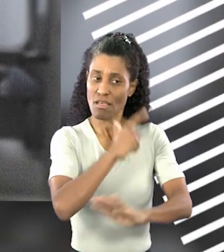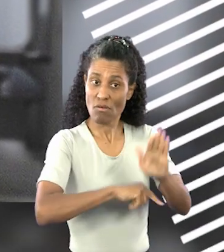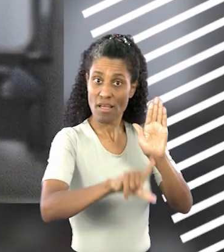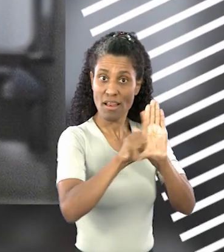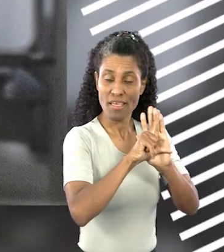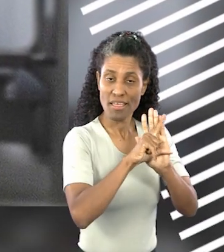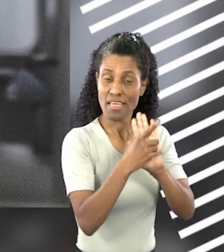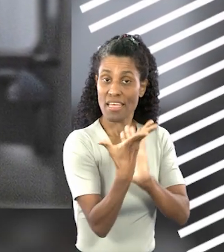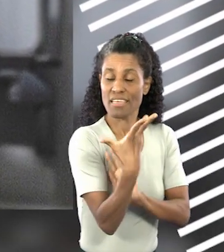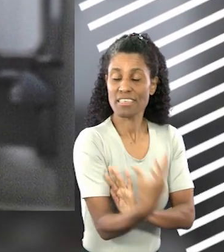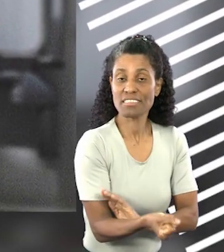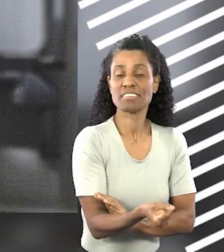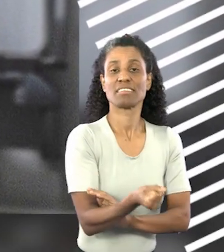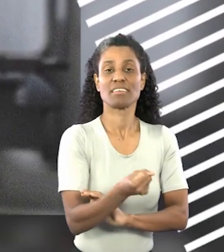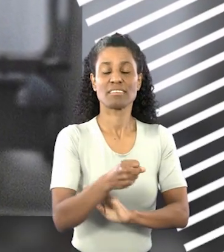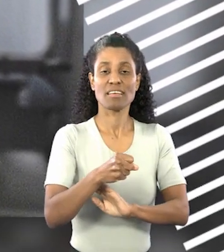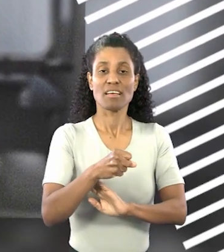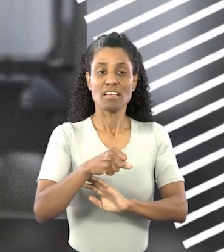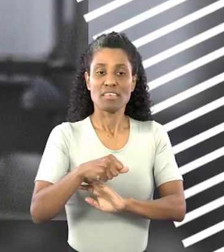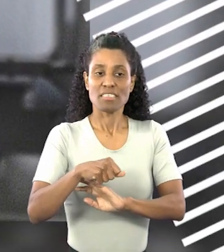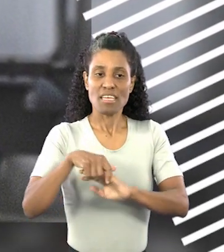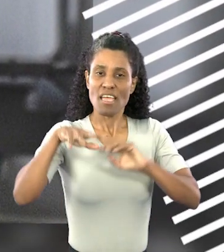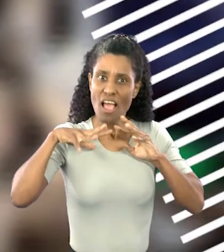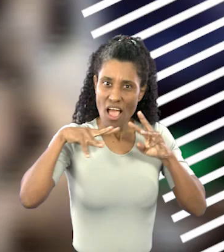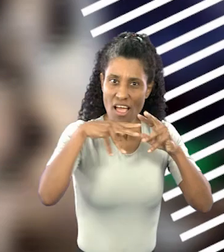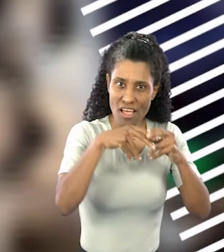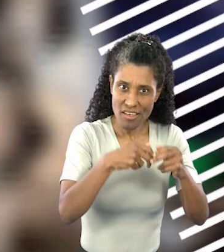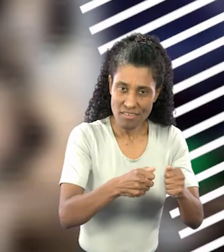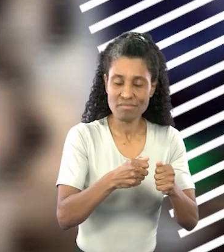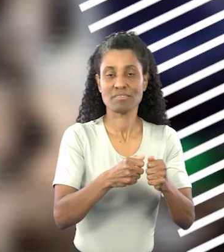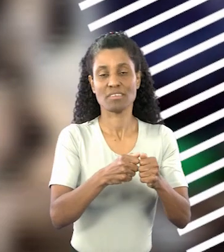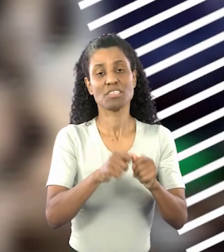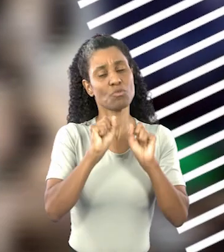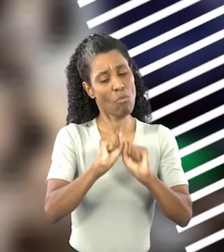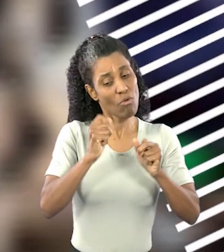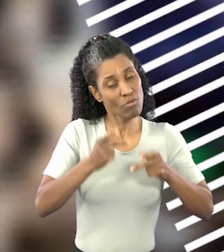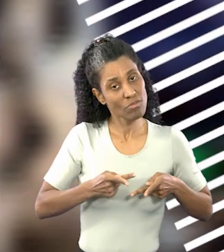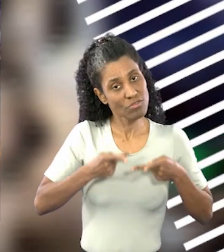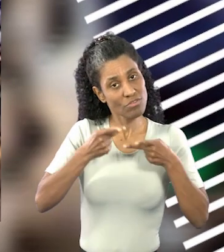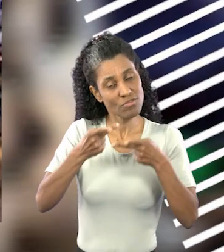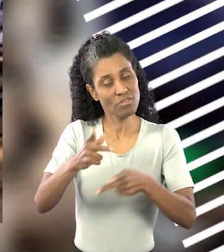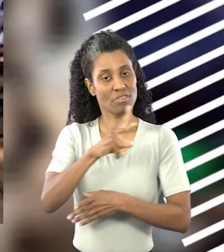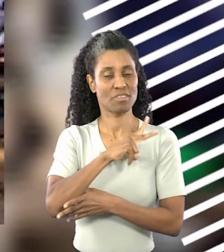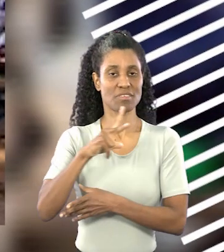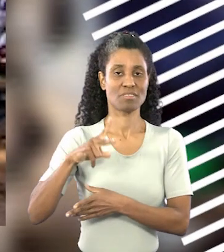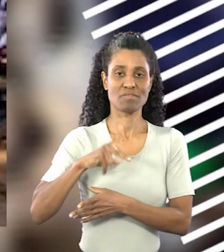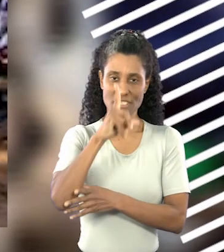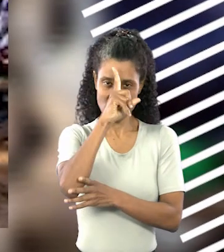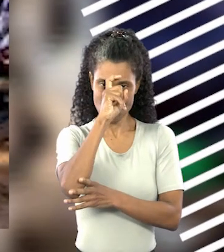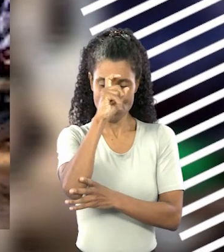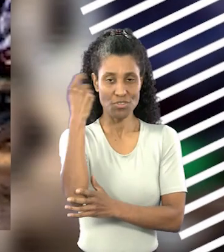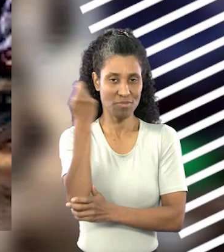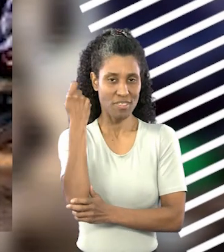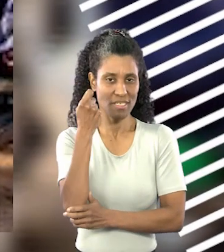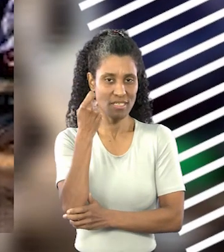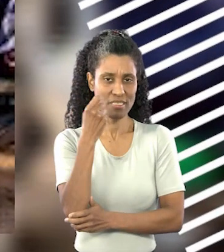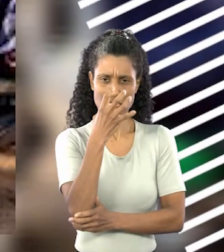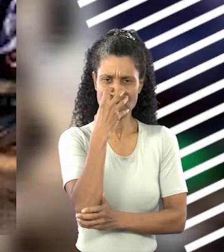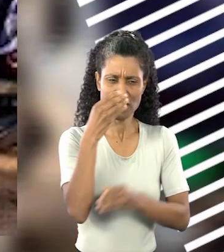o Rio Grande do Sul tem uma lei que permite que animais de estimação visitem pacientes em hospitais gaúchos.